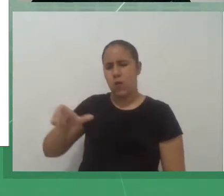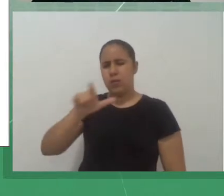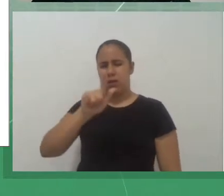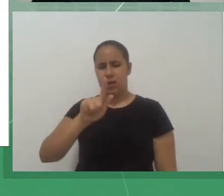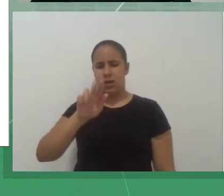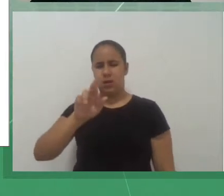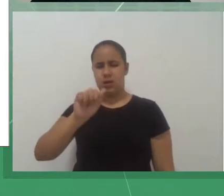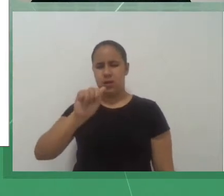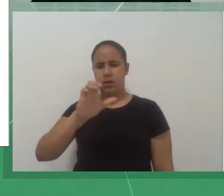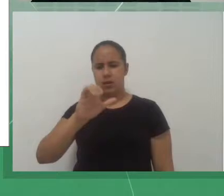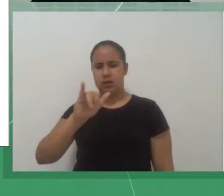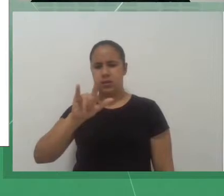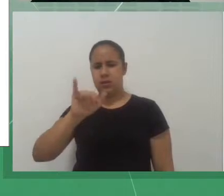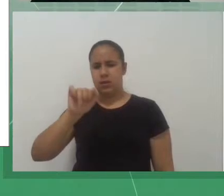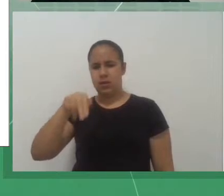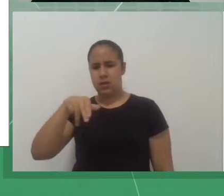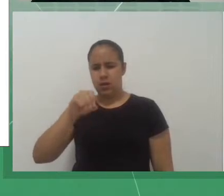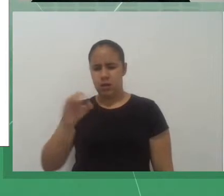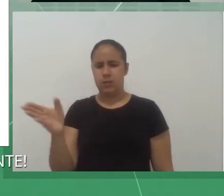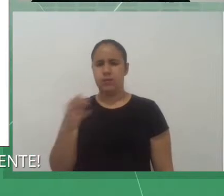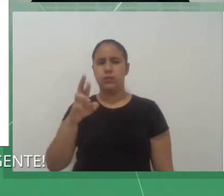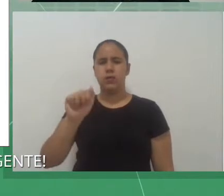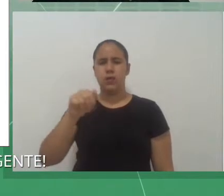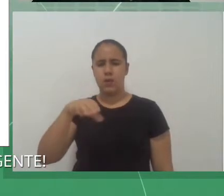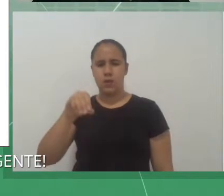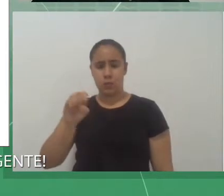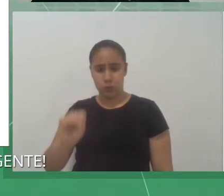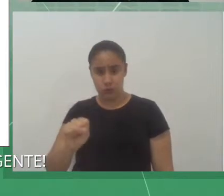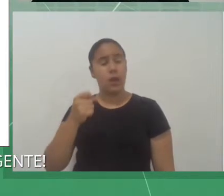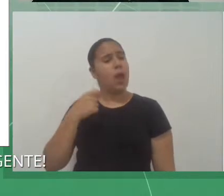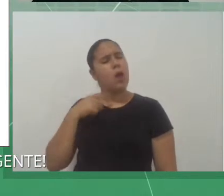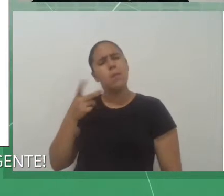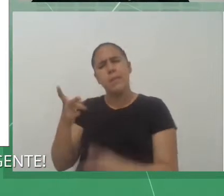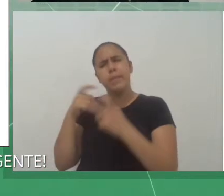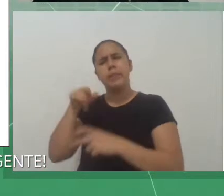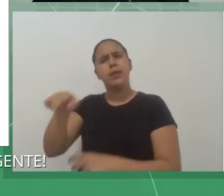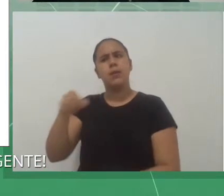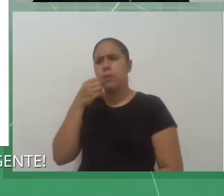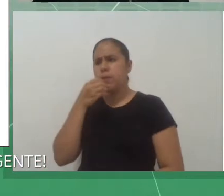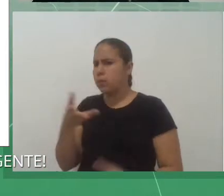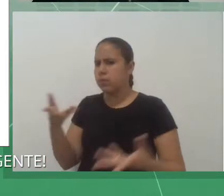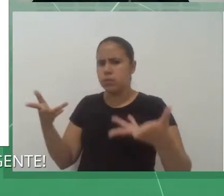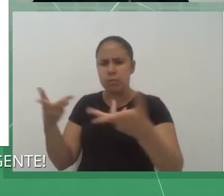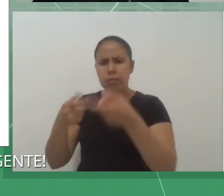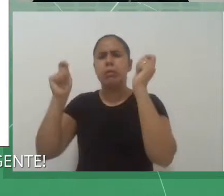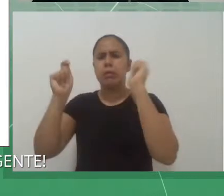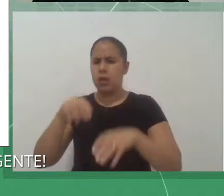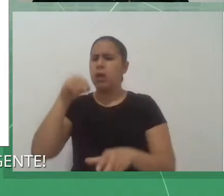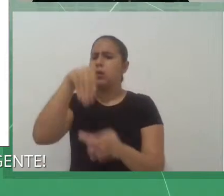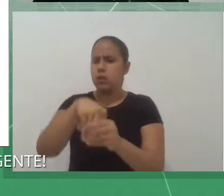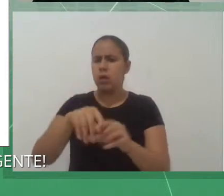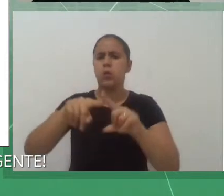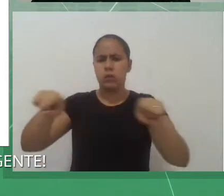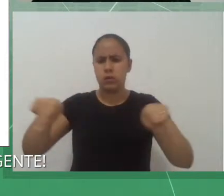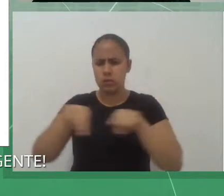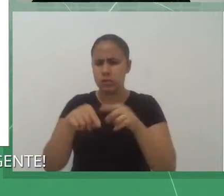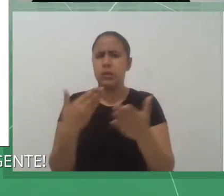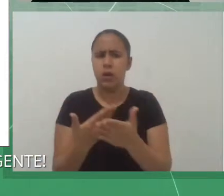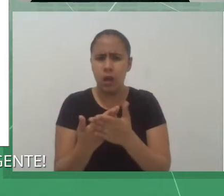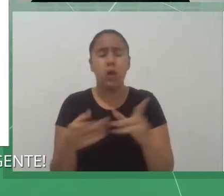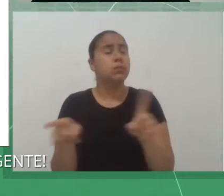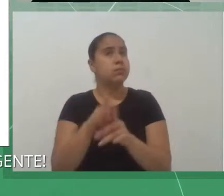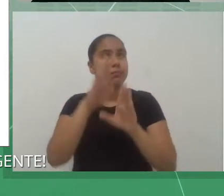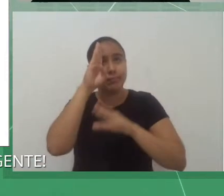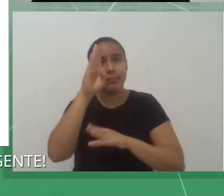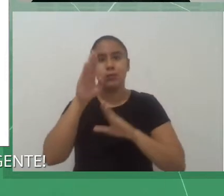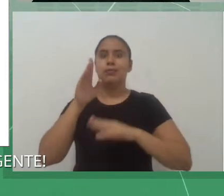E aí, acho que, do meu ponto de vista, seria uma excelente abordagem para se trabalhar em salas de aula, sobretudo no ensino médio, a